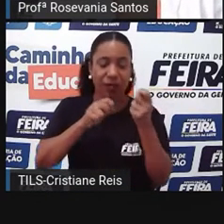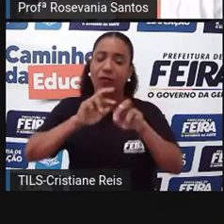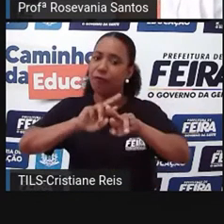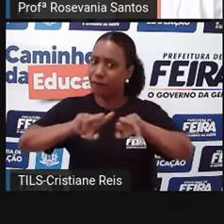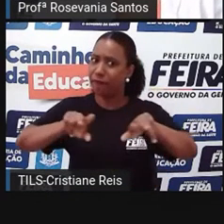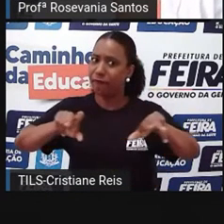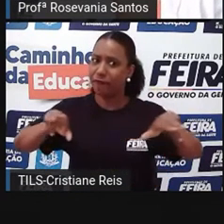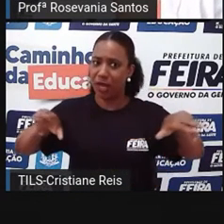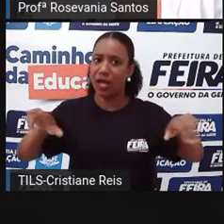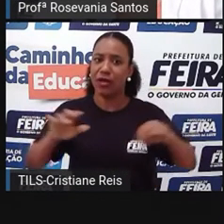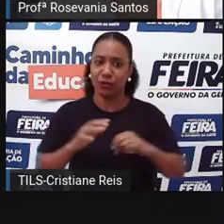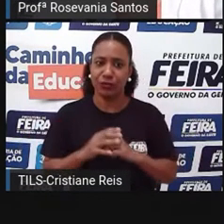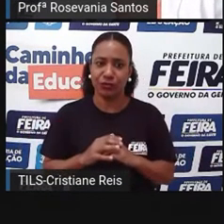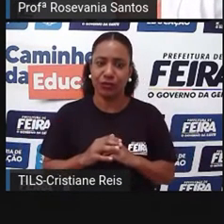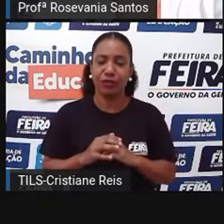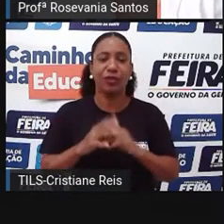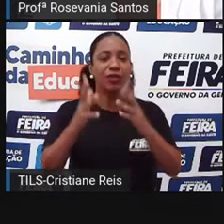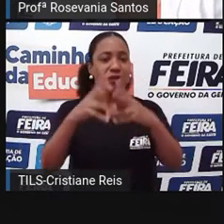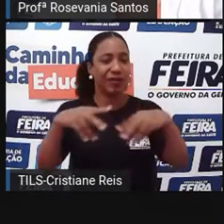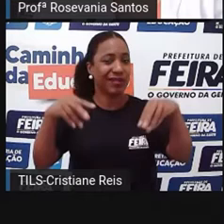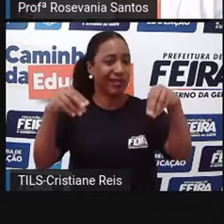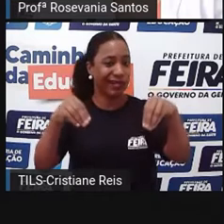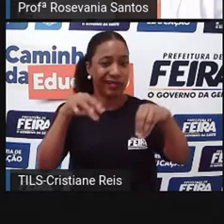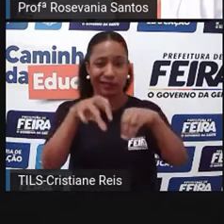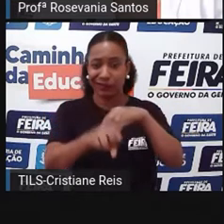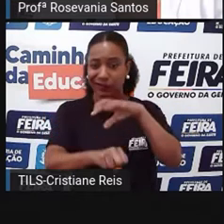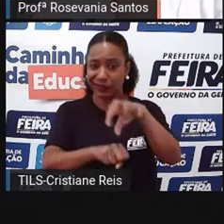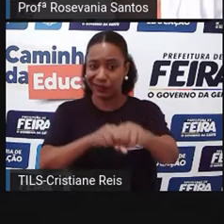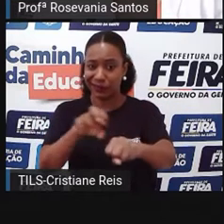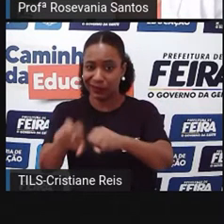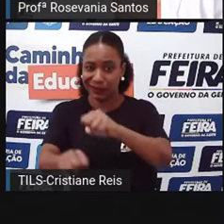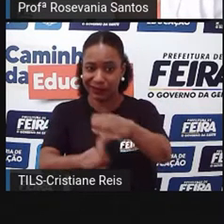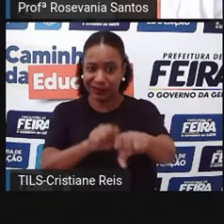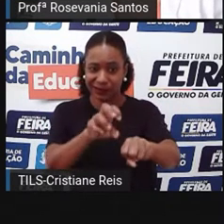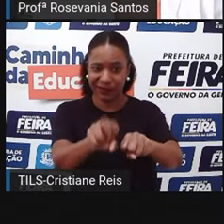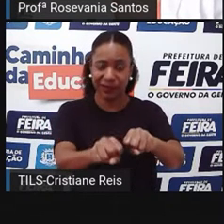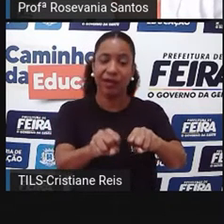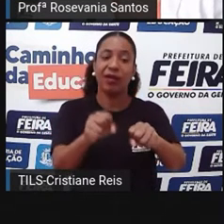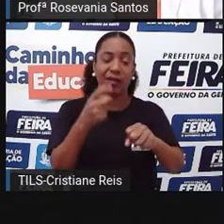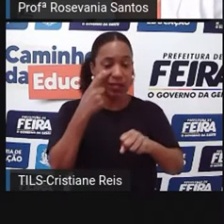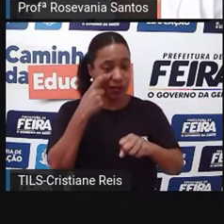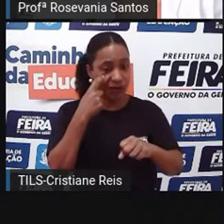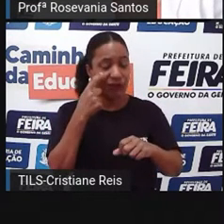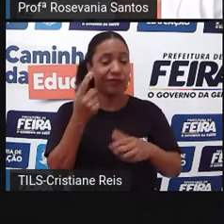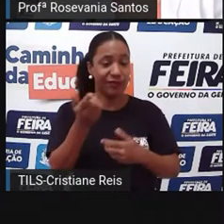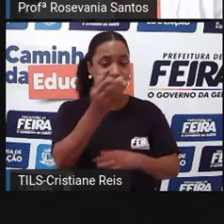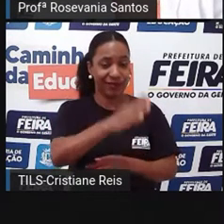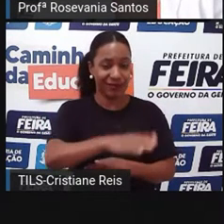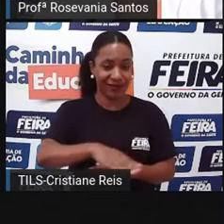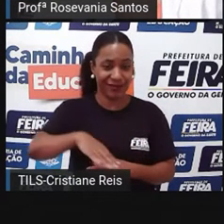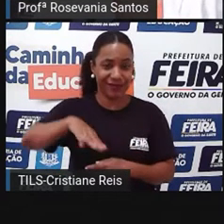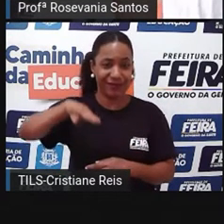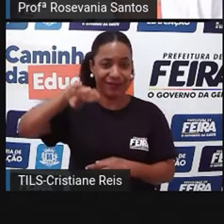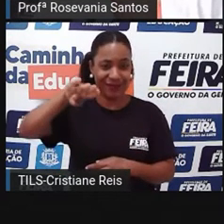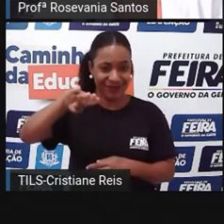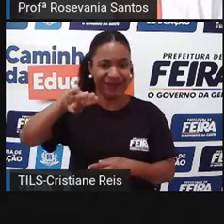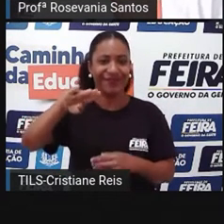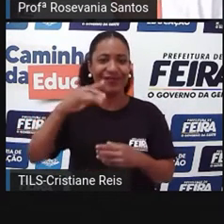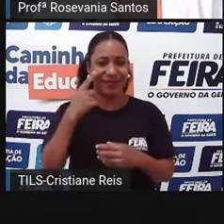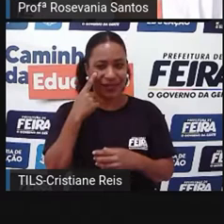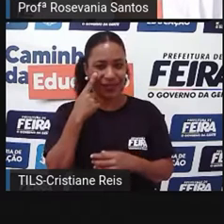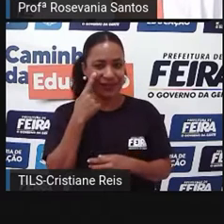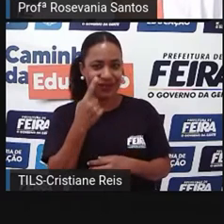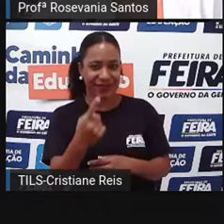do planeta, né, a gente vai tirando tudo. Então, o relevo, essas formas aí, esses altos e baixos, né, como essa bolinha vai